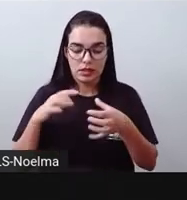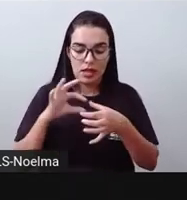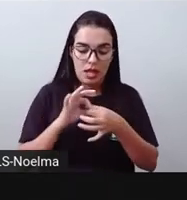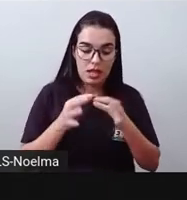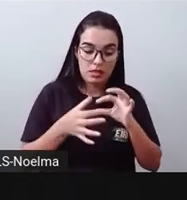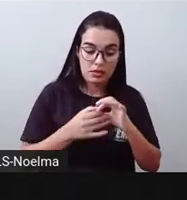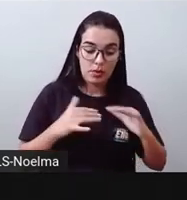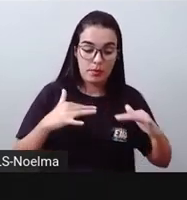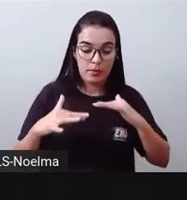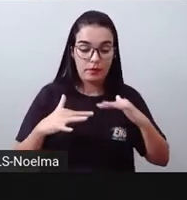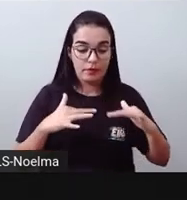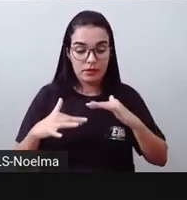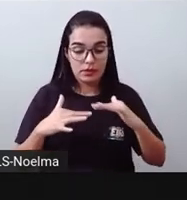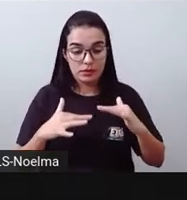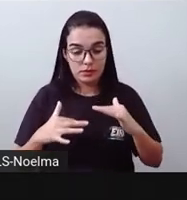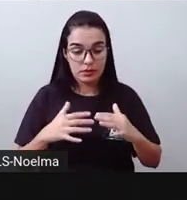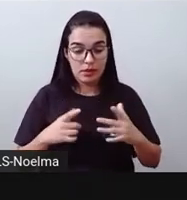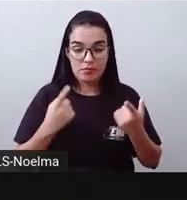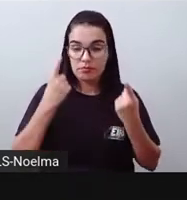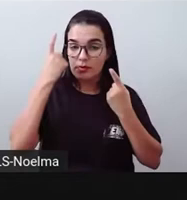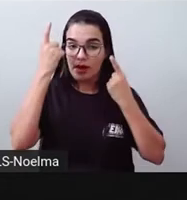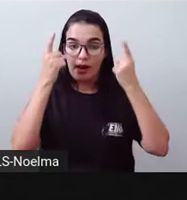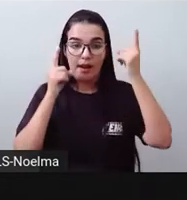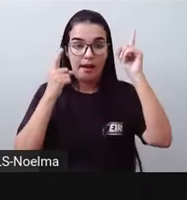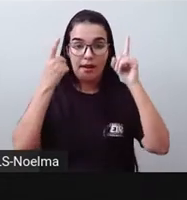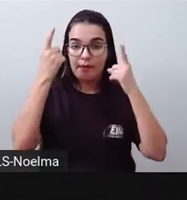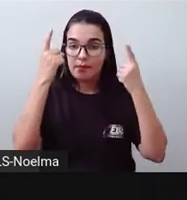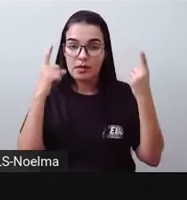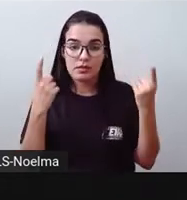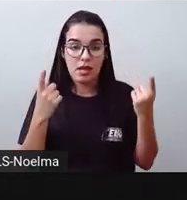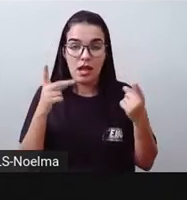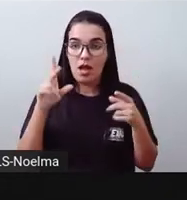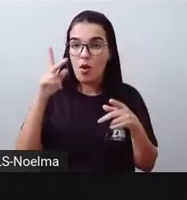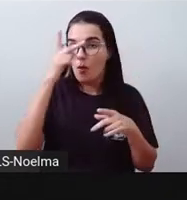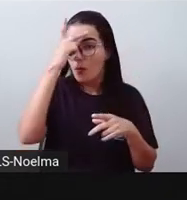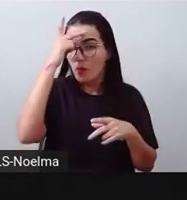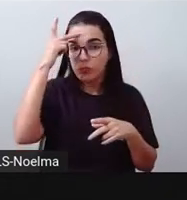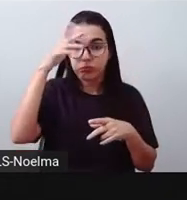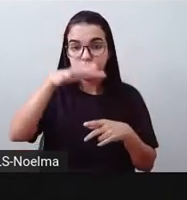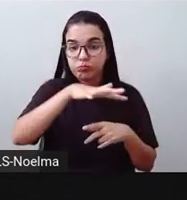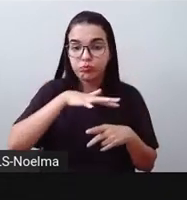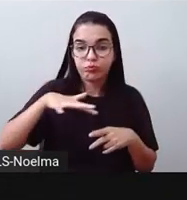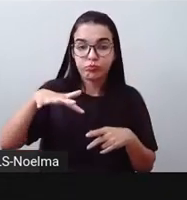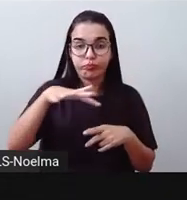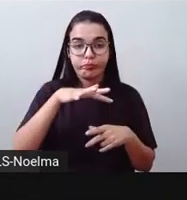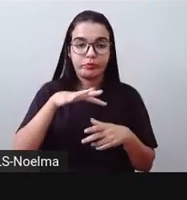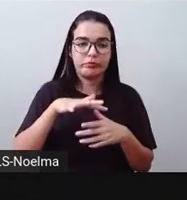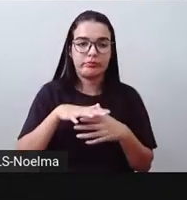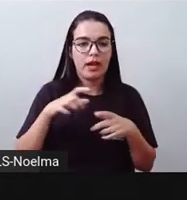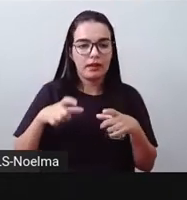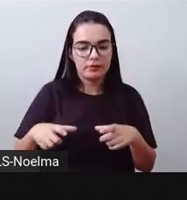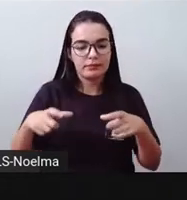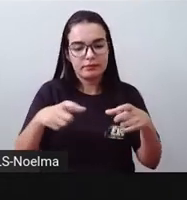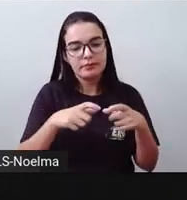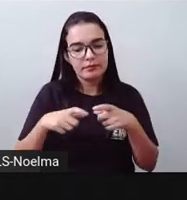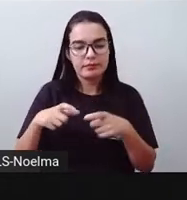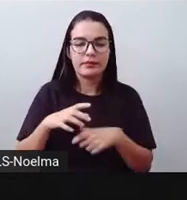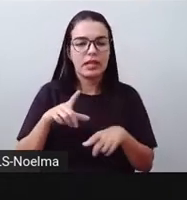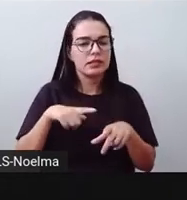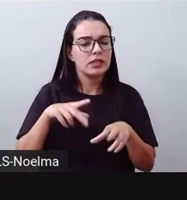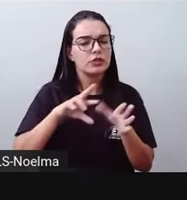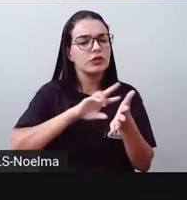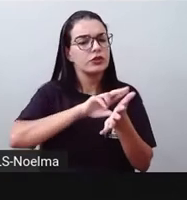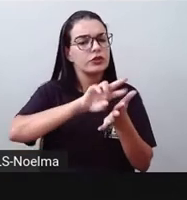manifestação de expressão aí de um povo, né, expressões de diferentes formas,